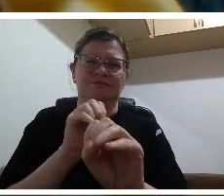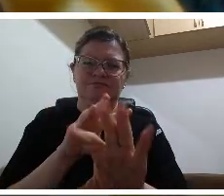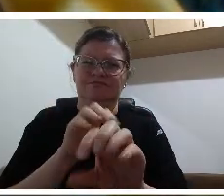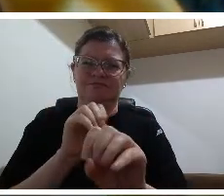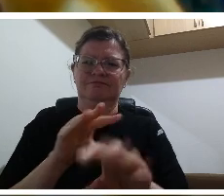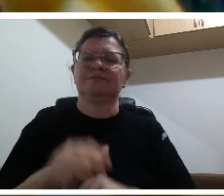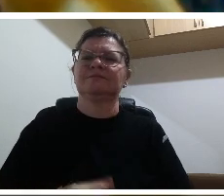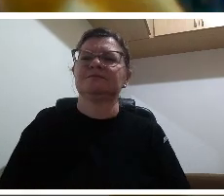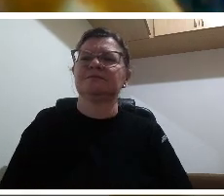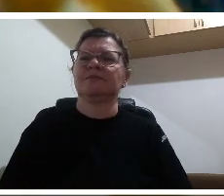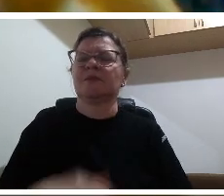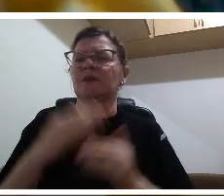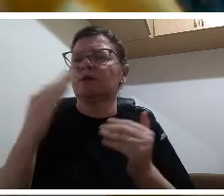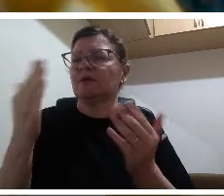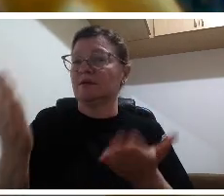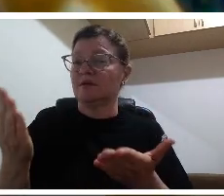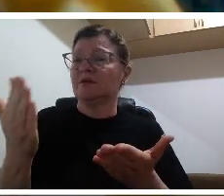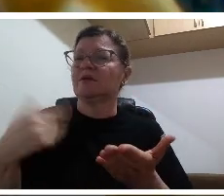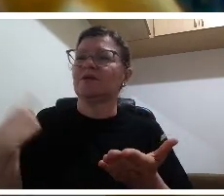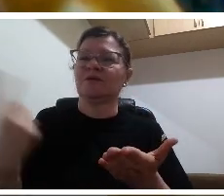em espaços